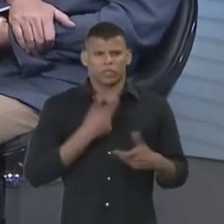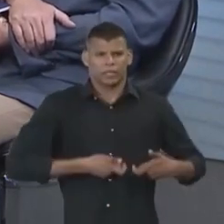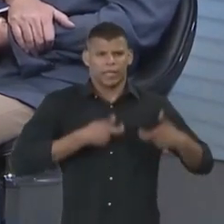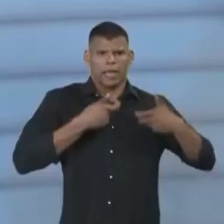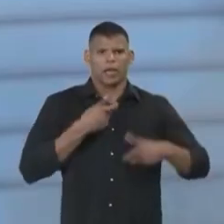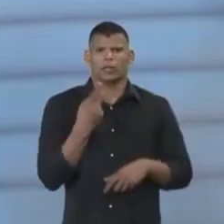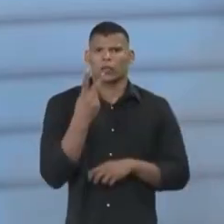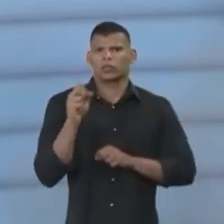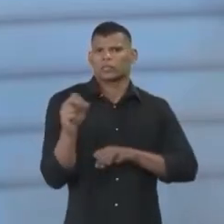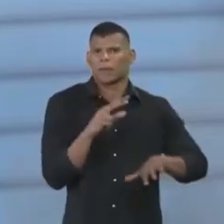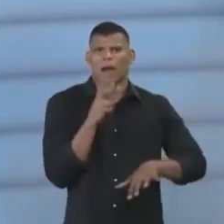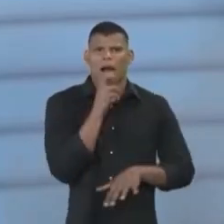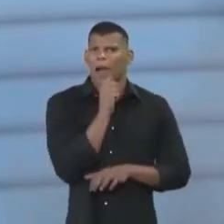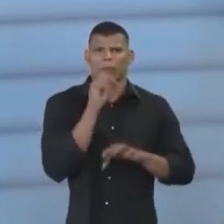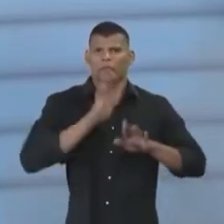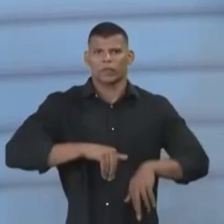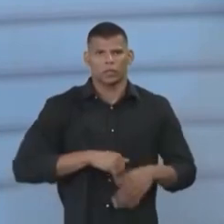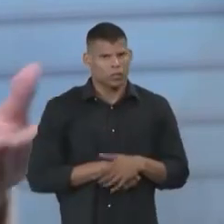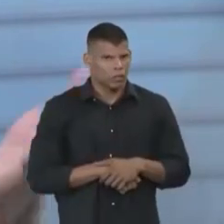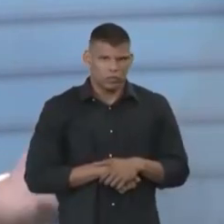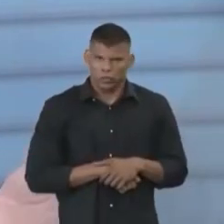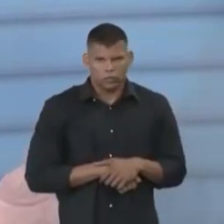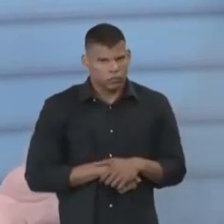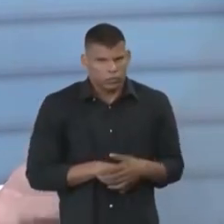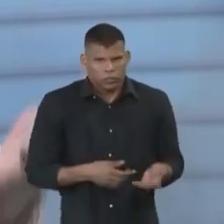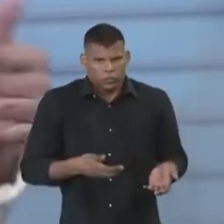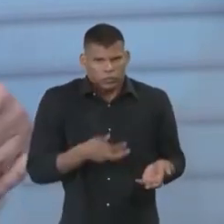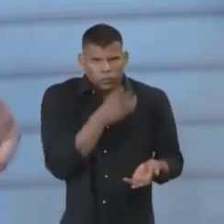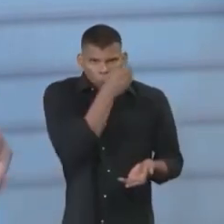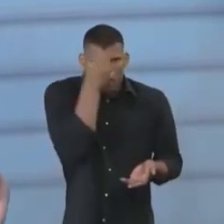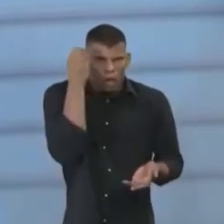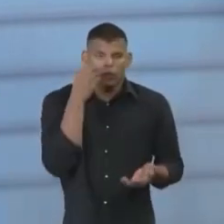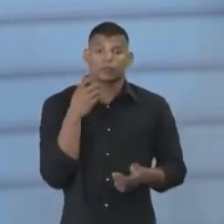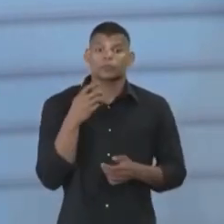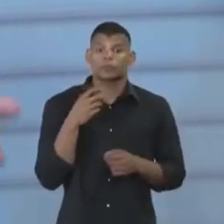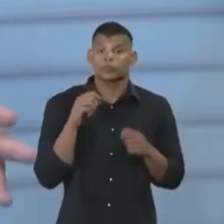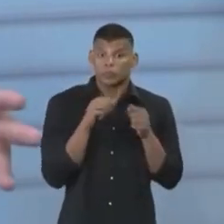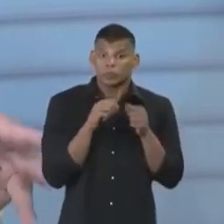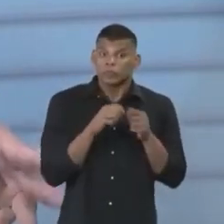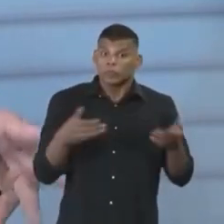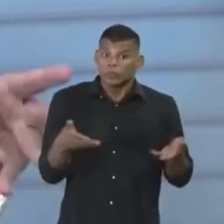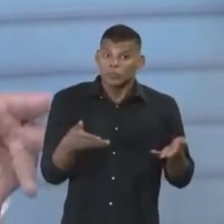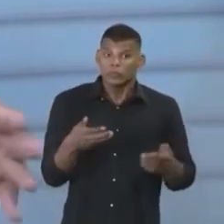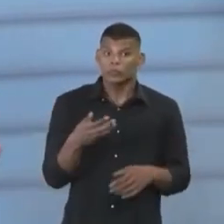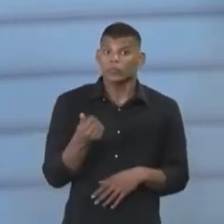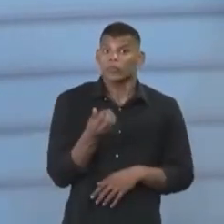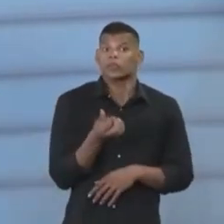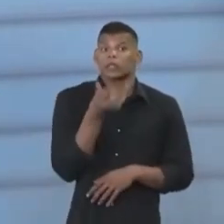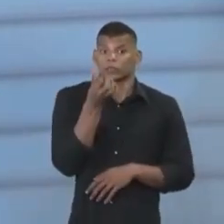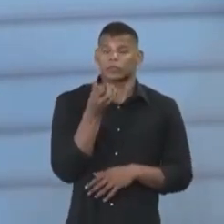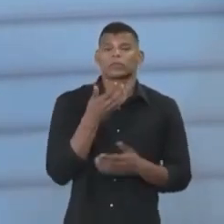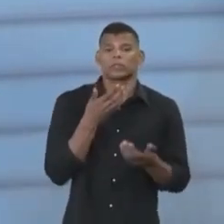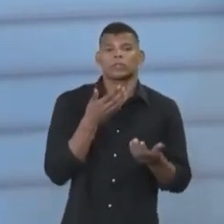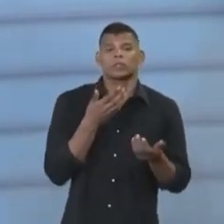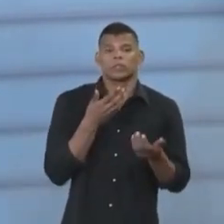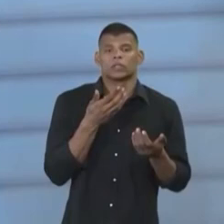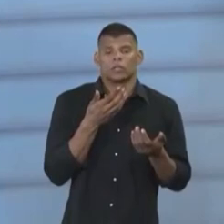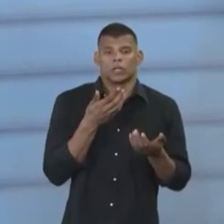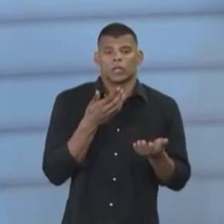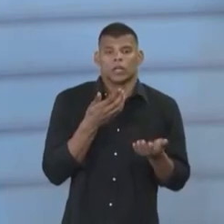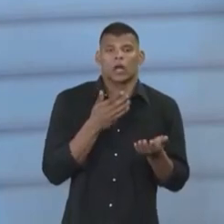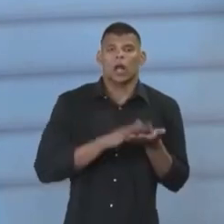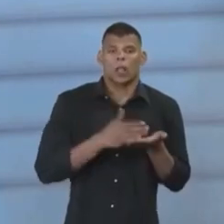acabaria em duas semanas, né? Inclusive, Renato, nós estamos fazendo a 16ª edição do Diálogo Ambiental e Constitucional Internacional,